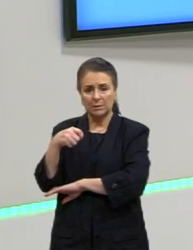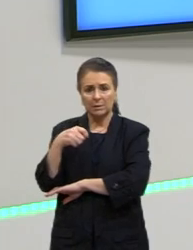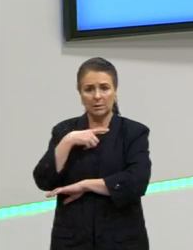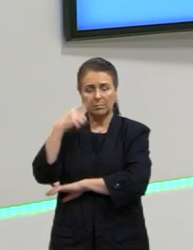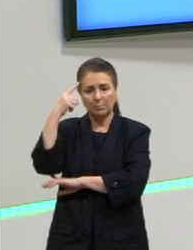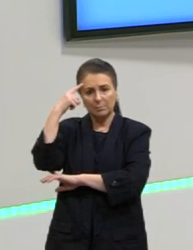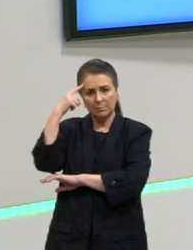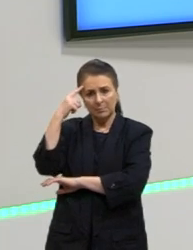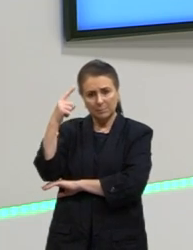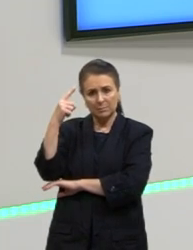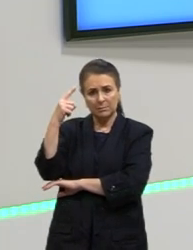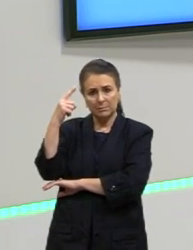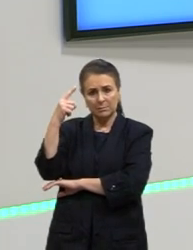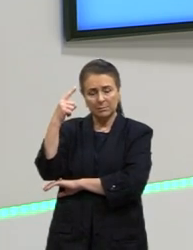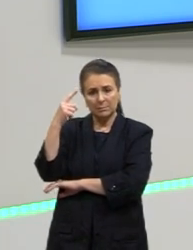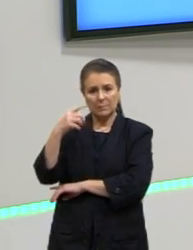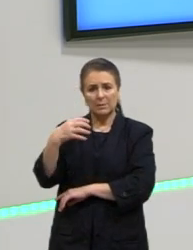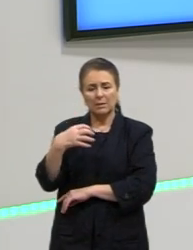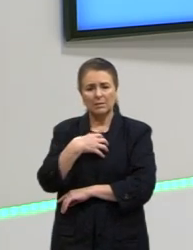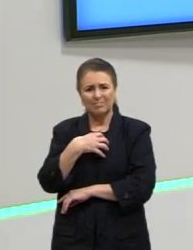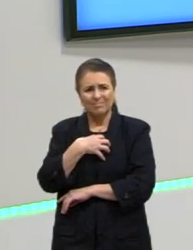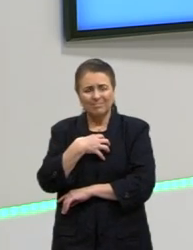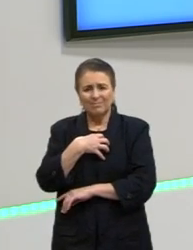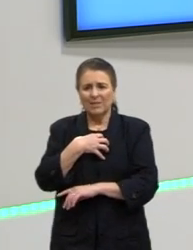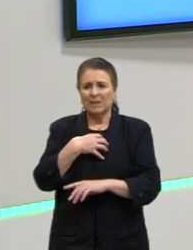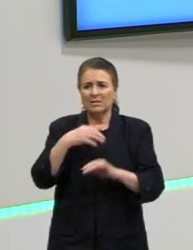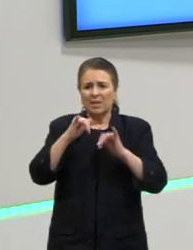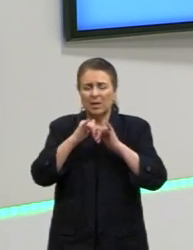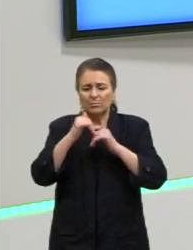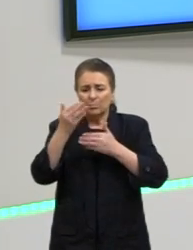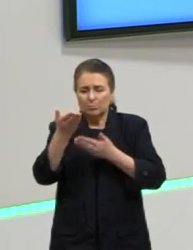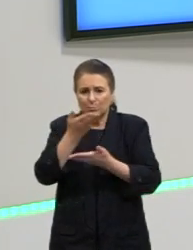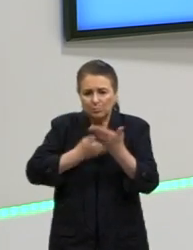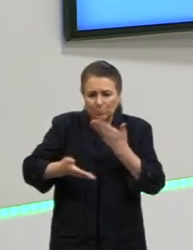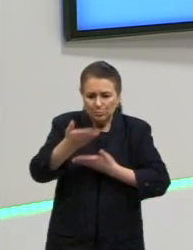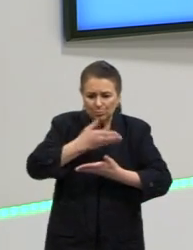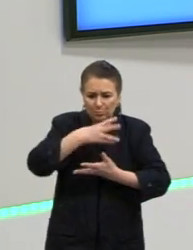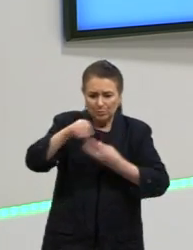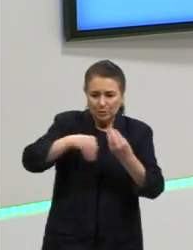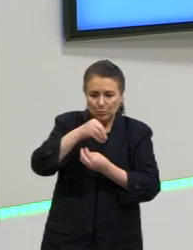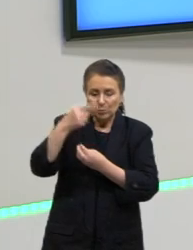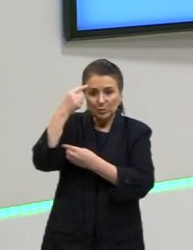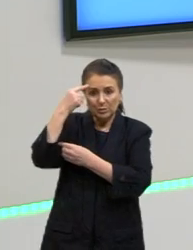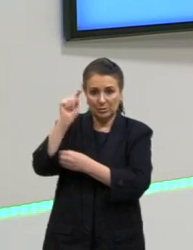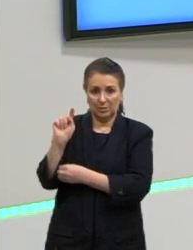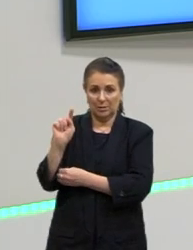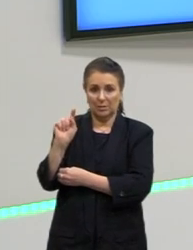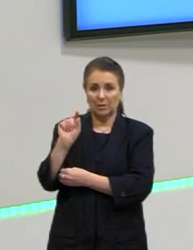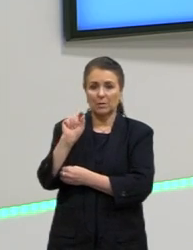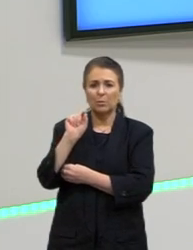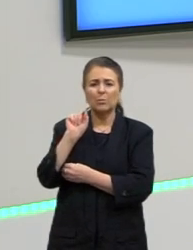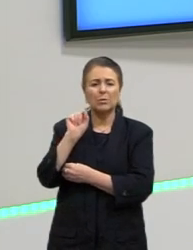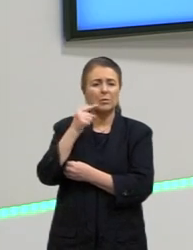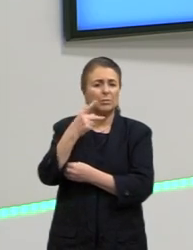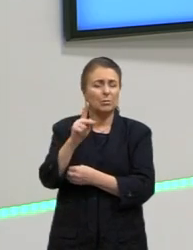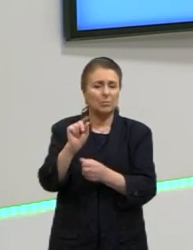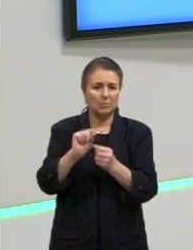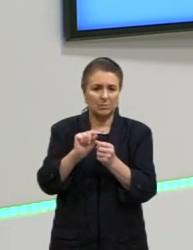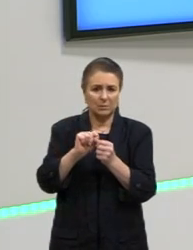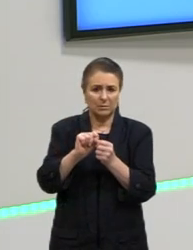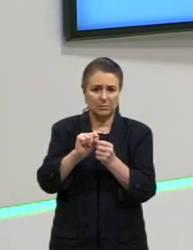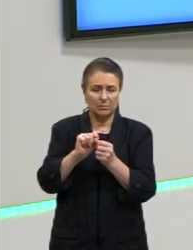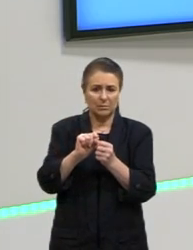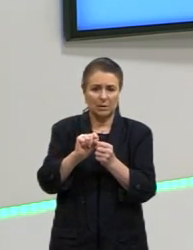pensada nessa unicidade aqui de ideia. Então, o que que tu vai fazer? Tu vai colocar